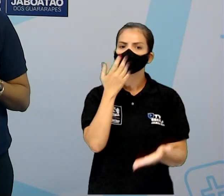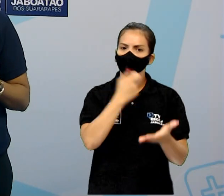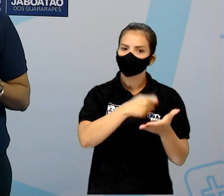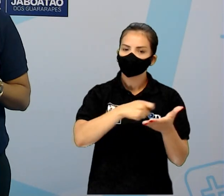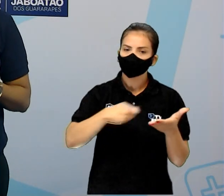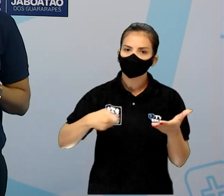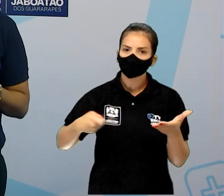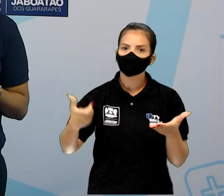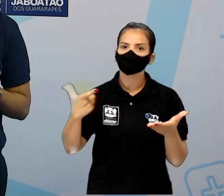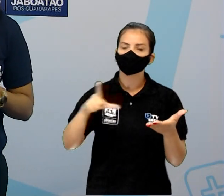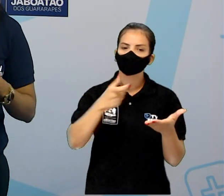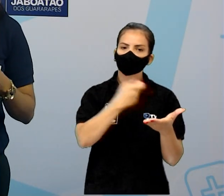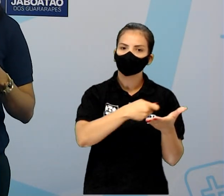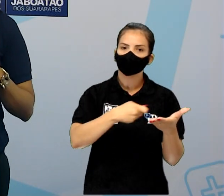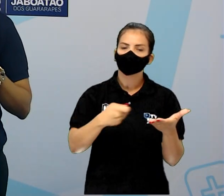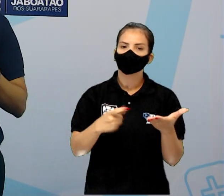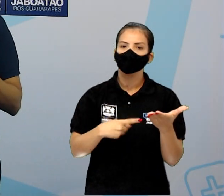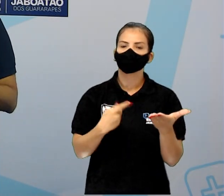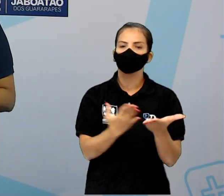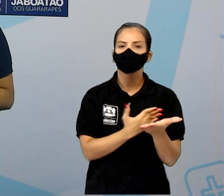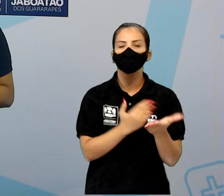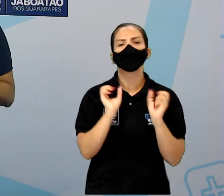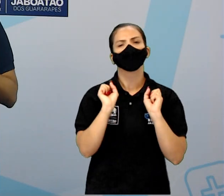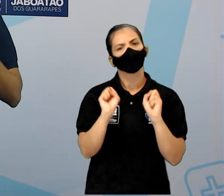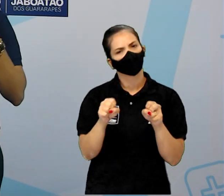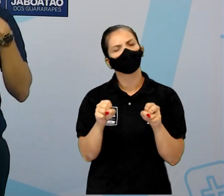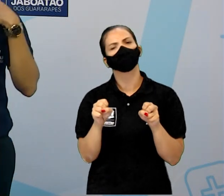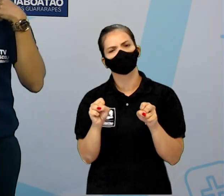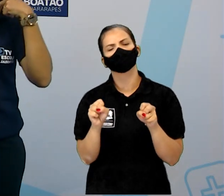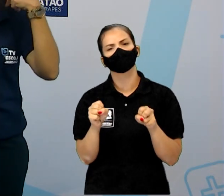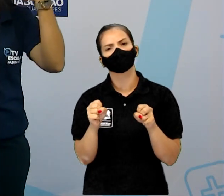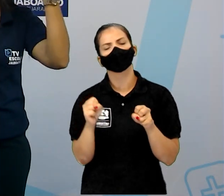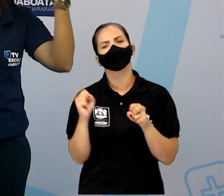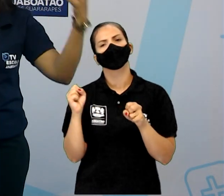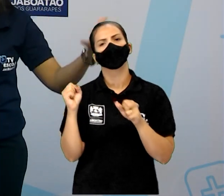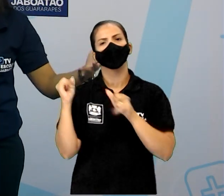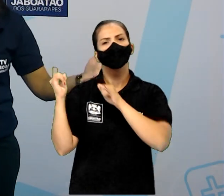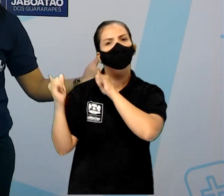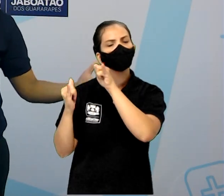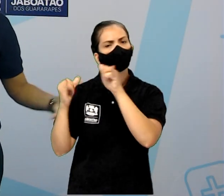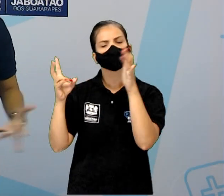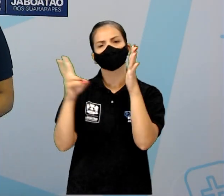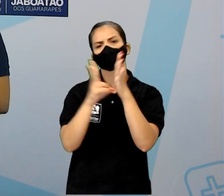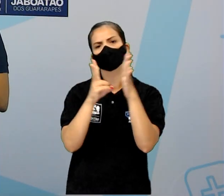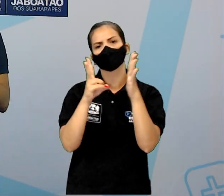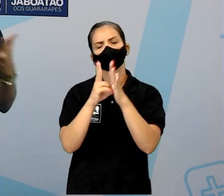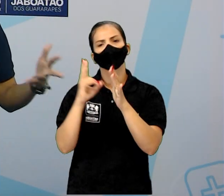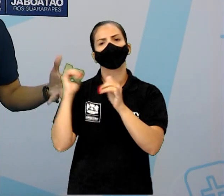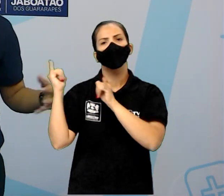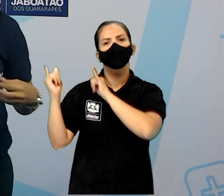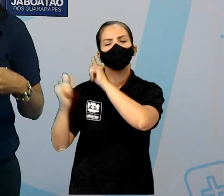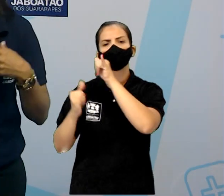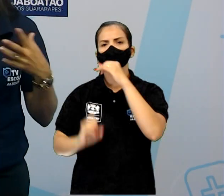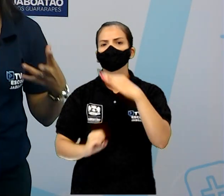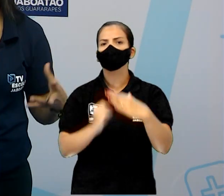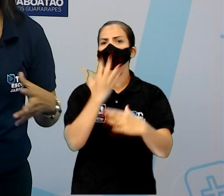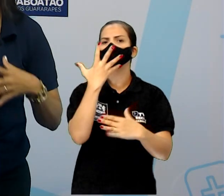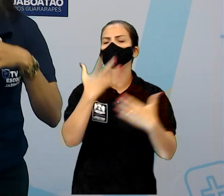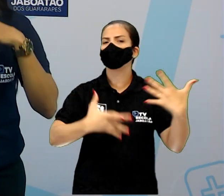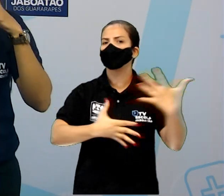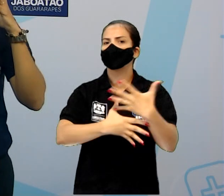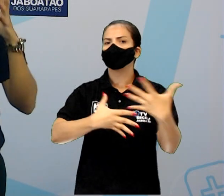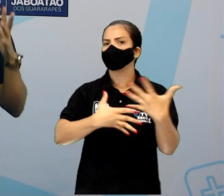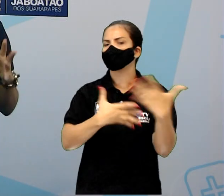caderno. Facinho, né? Pode ser uma lenda indígena, uma lenda urbana, né? Que vocês adoram isso, uma lenda urbana.